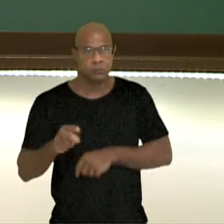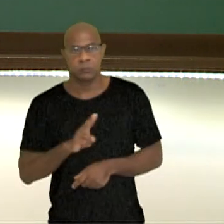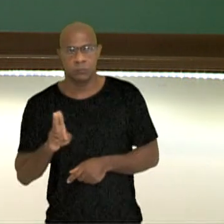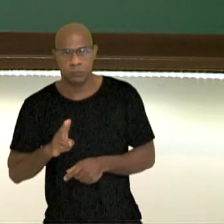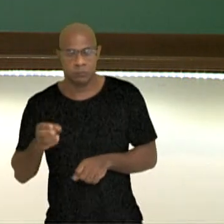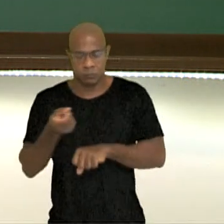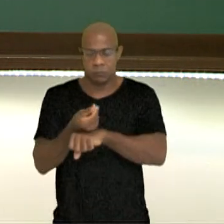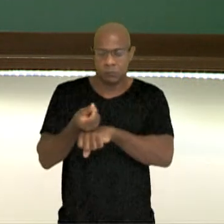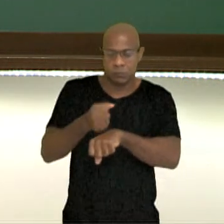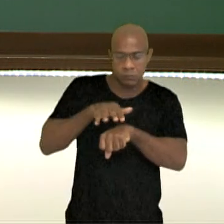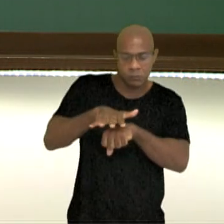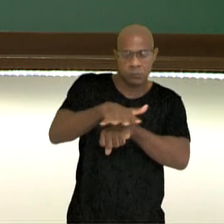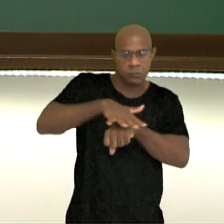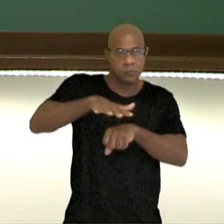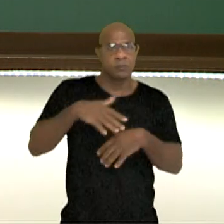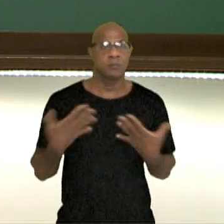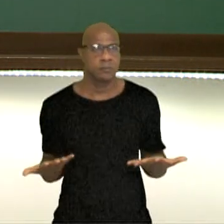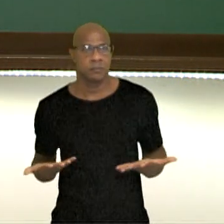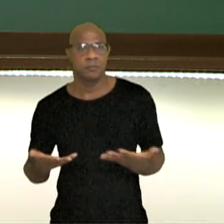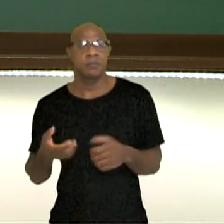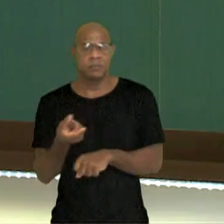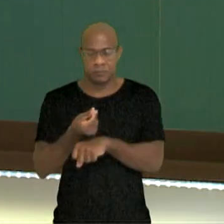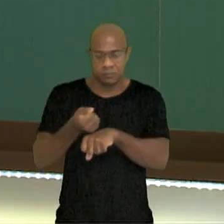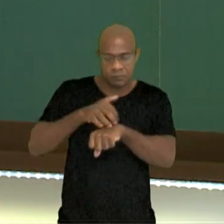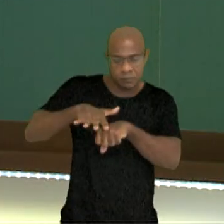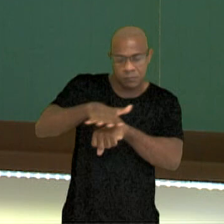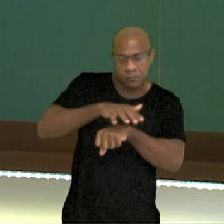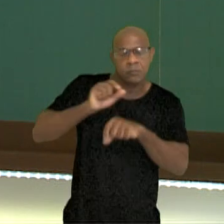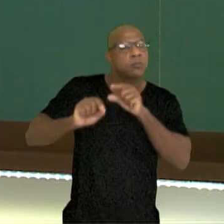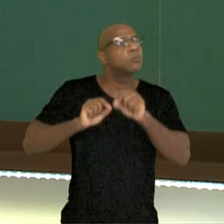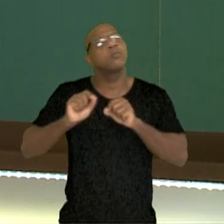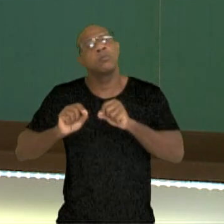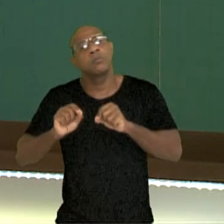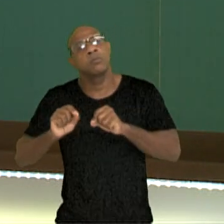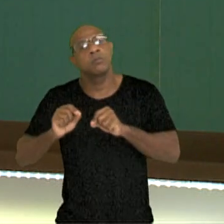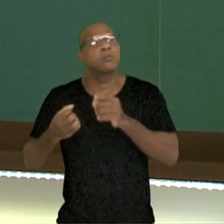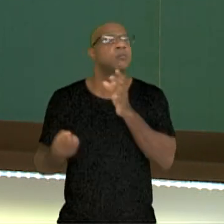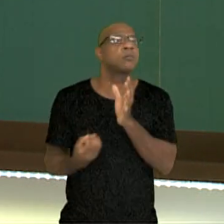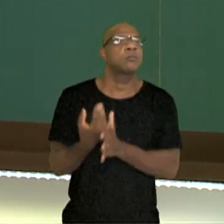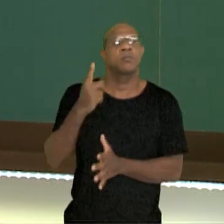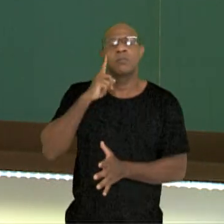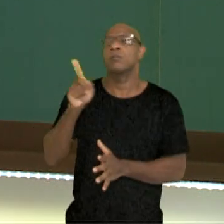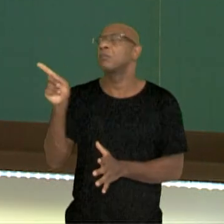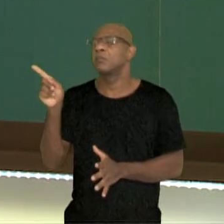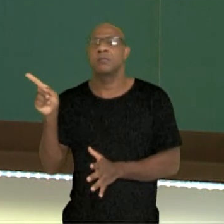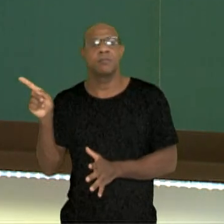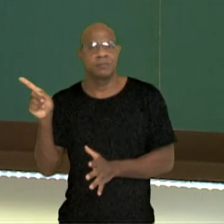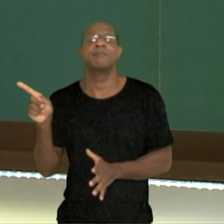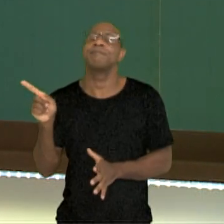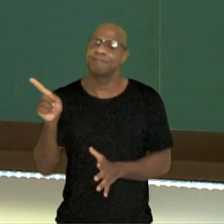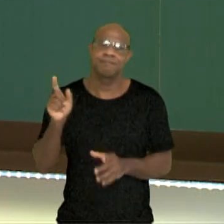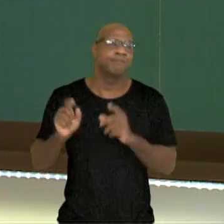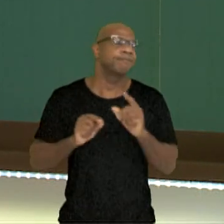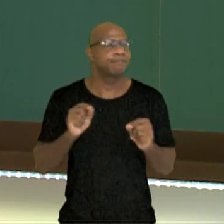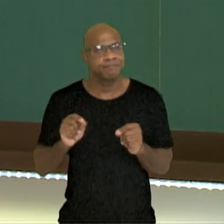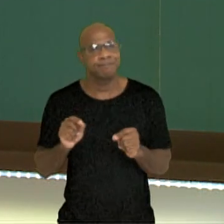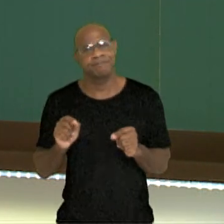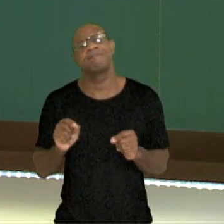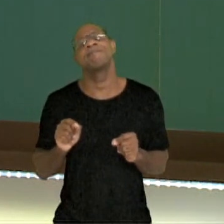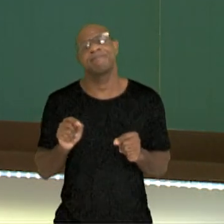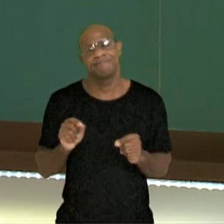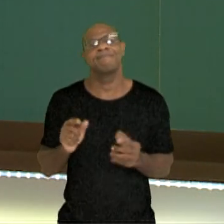neoliberalismo. Essa questão do neoliberalismo, ela é fundamentada por uma situação literalmente de